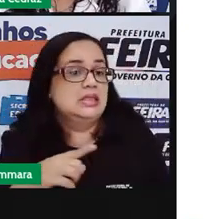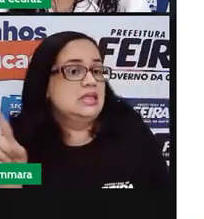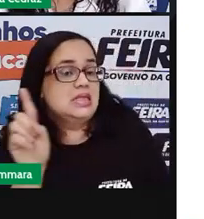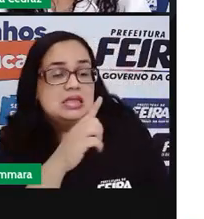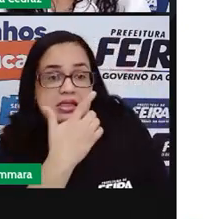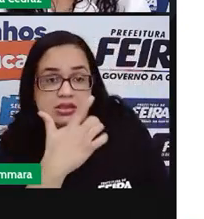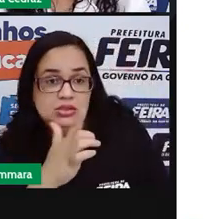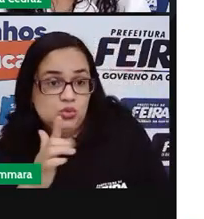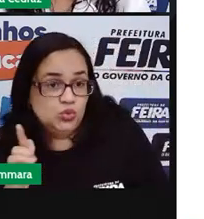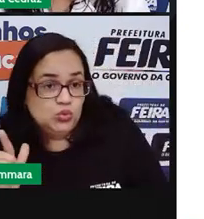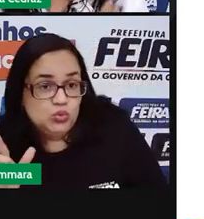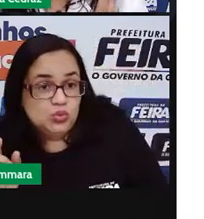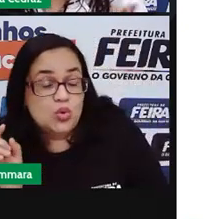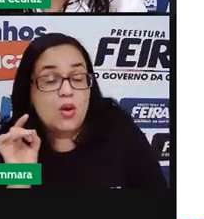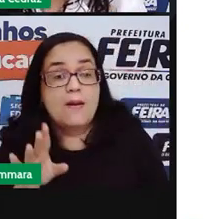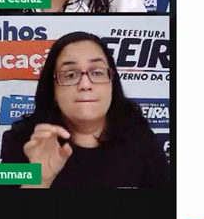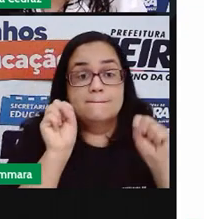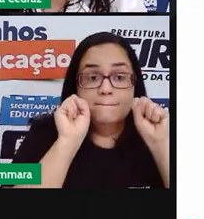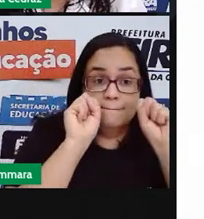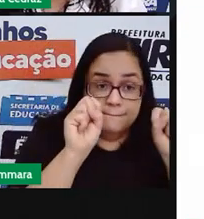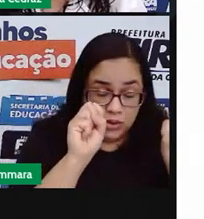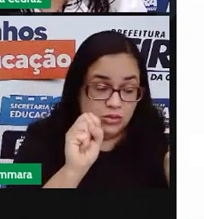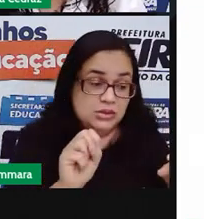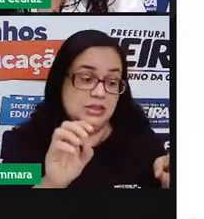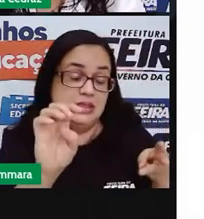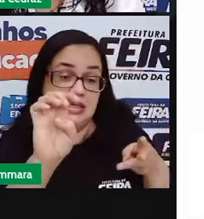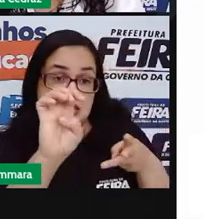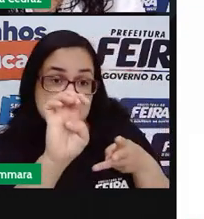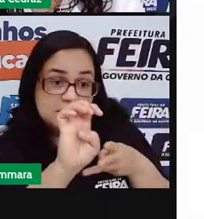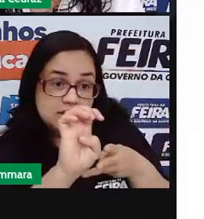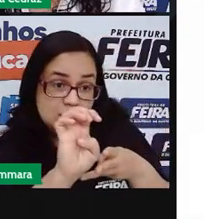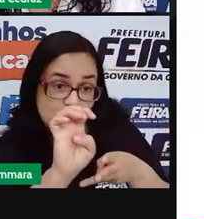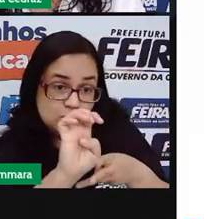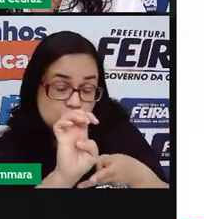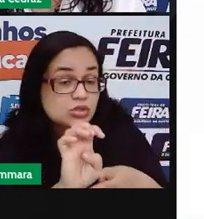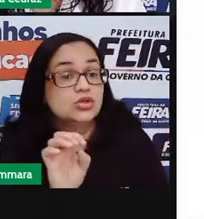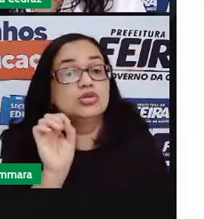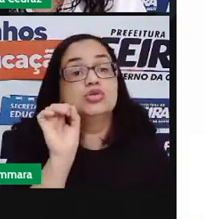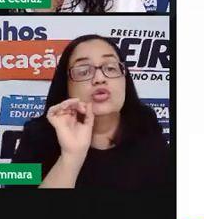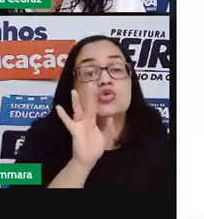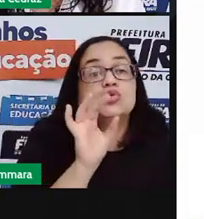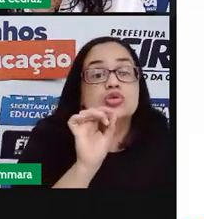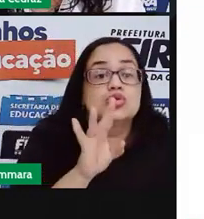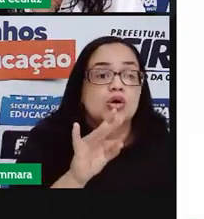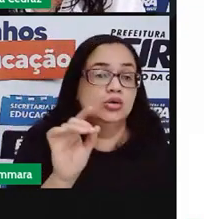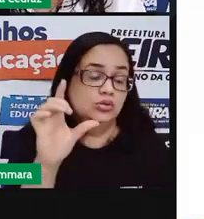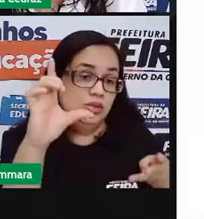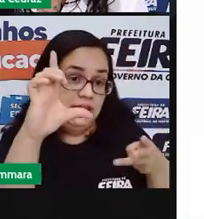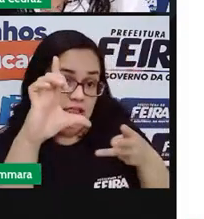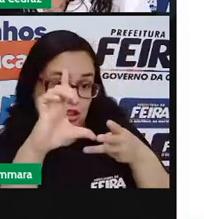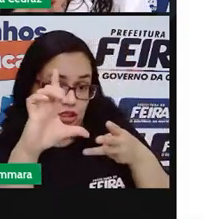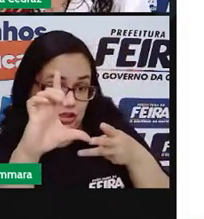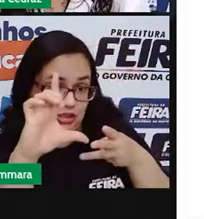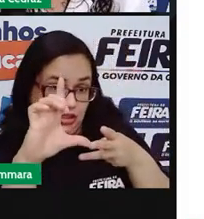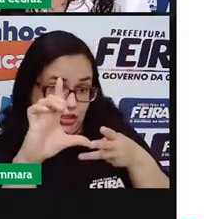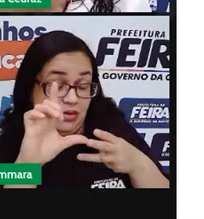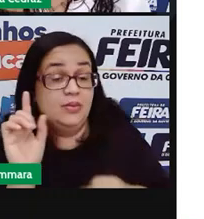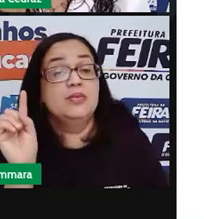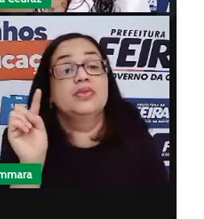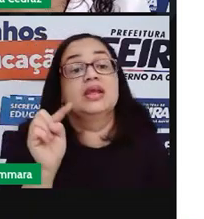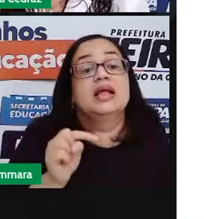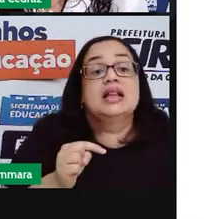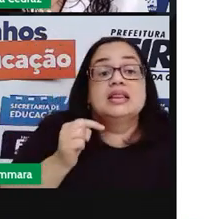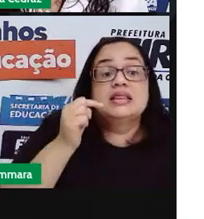executar mais o Poder Executivo e ficou apenas com a função do Legislativo. E aí,